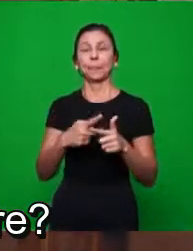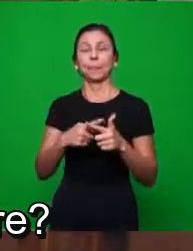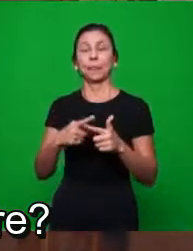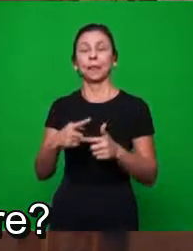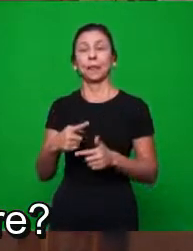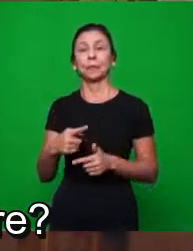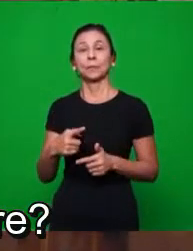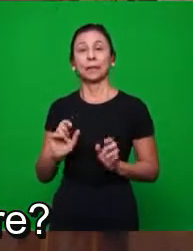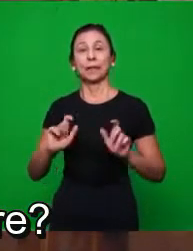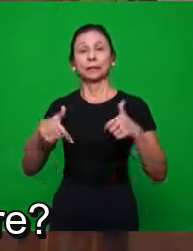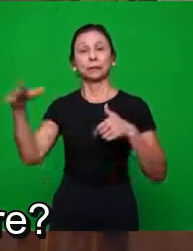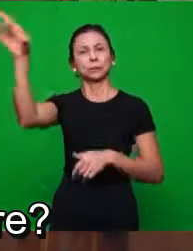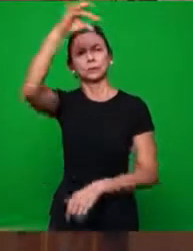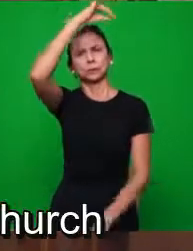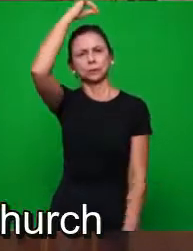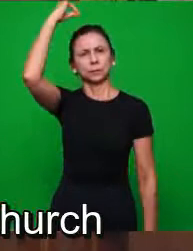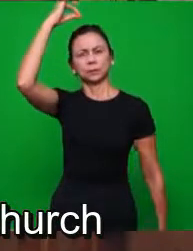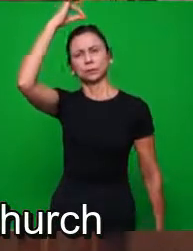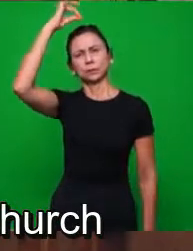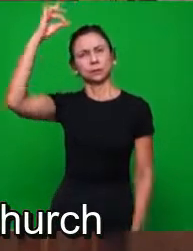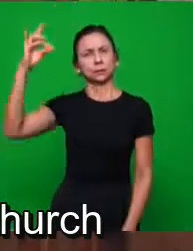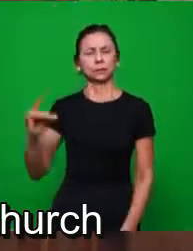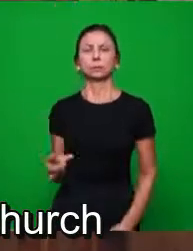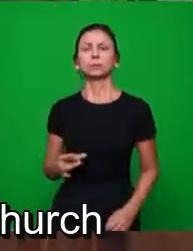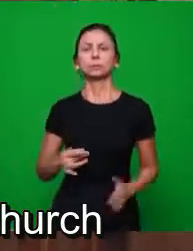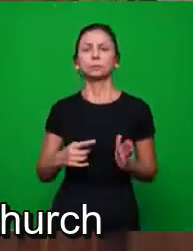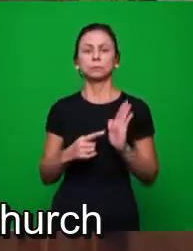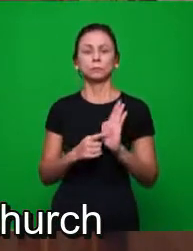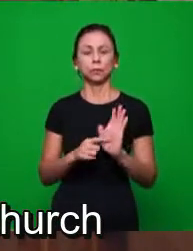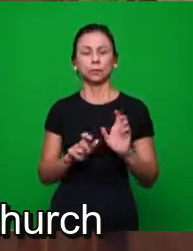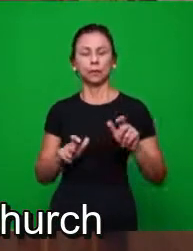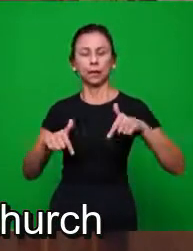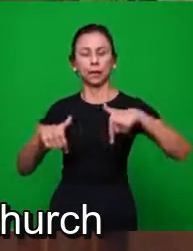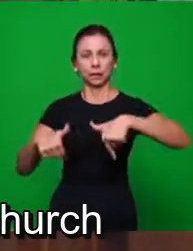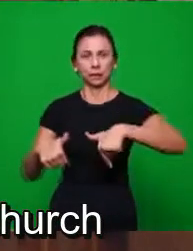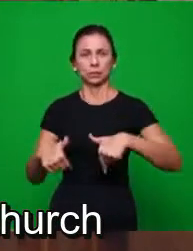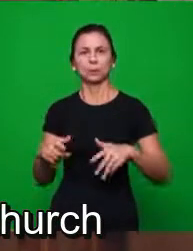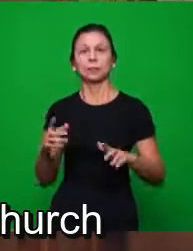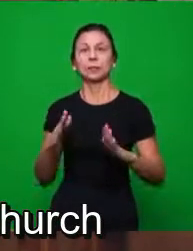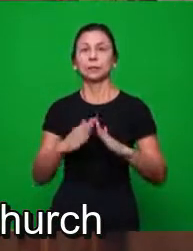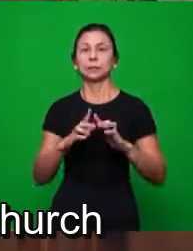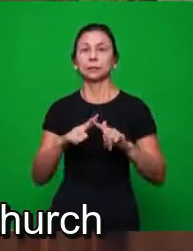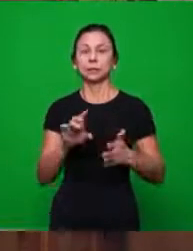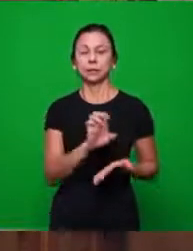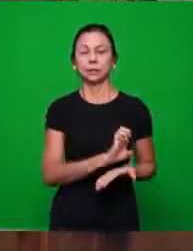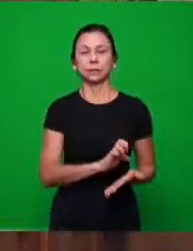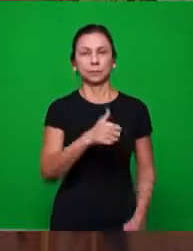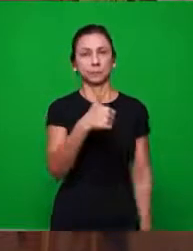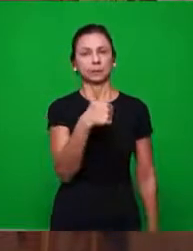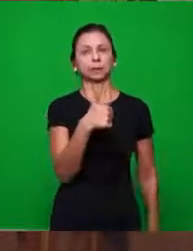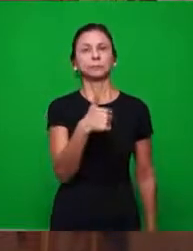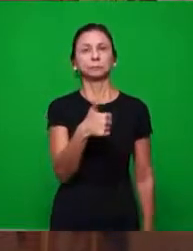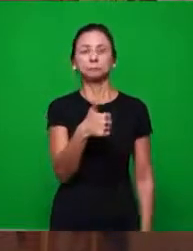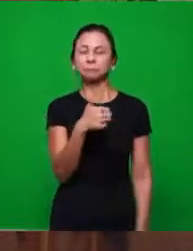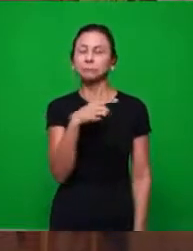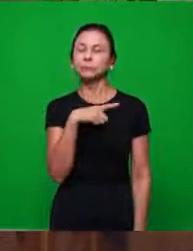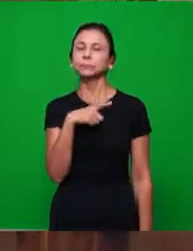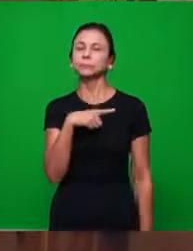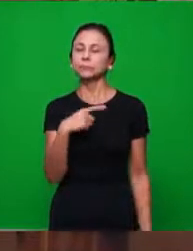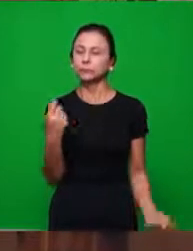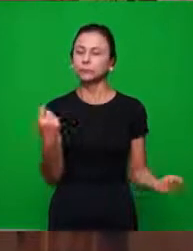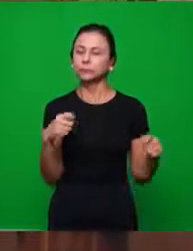se destaca ali? Porque a Igreja de Éfeso foi a primeira igreja. Ela teria que ter